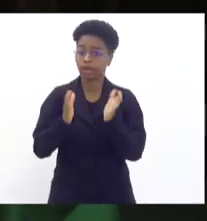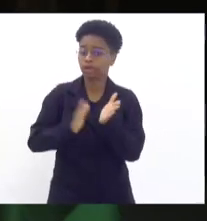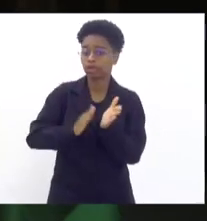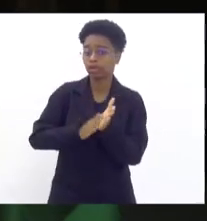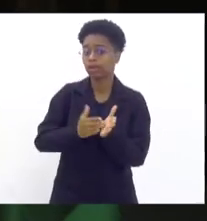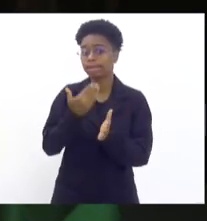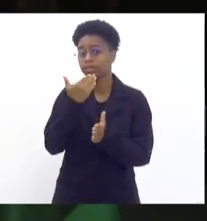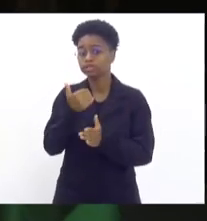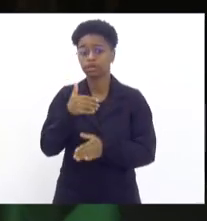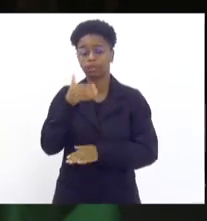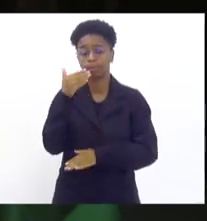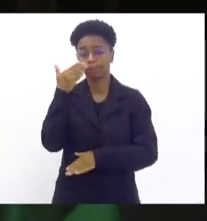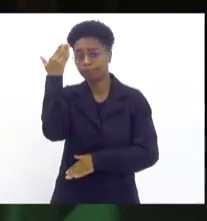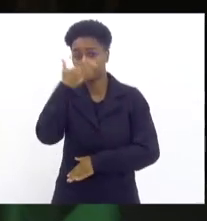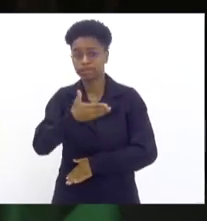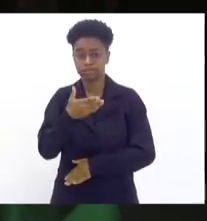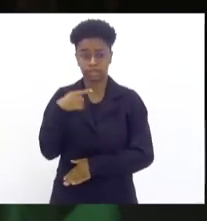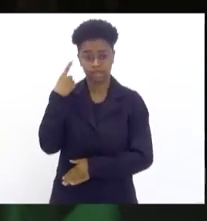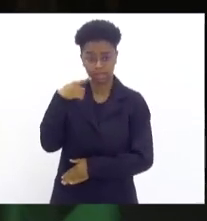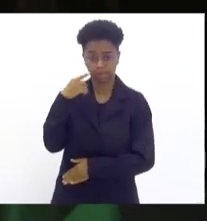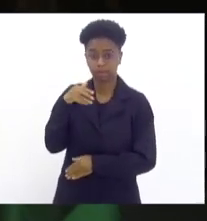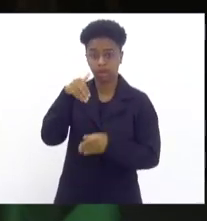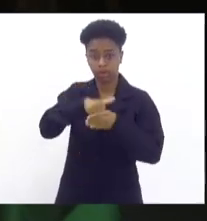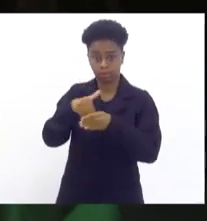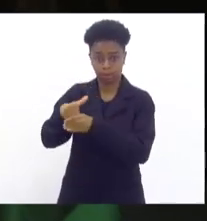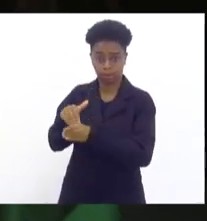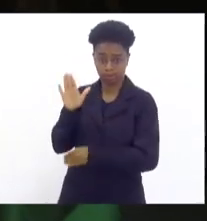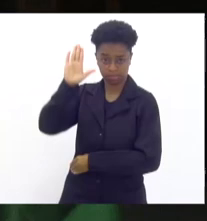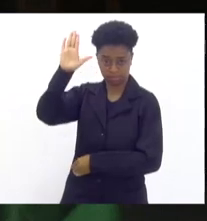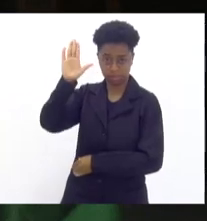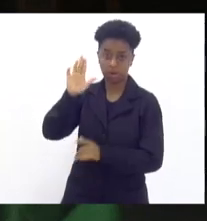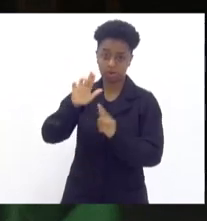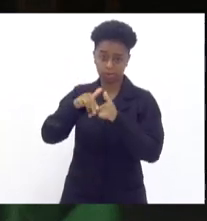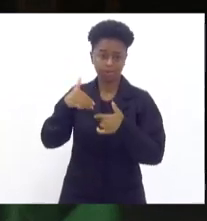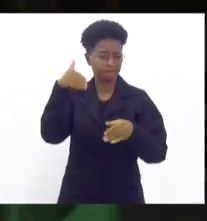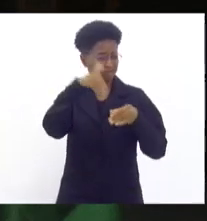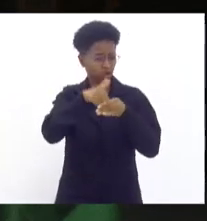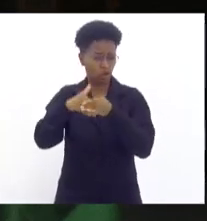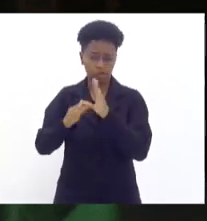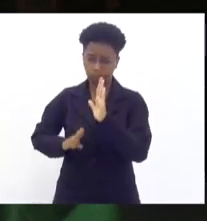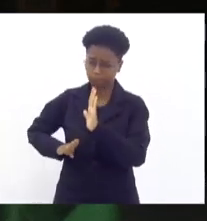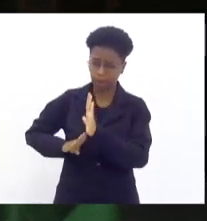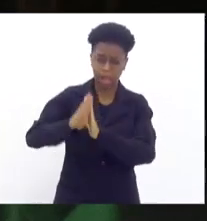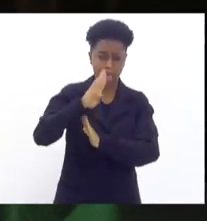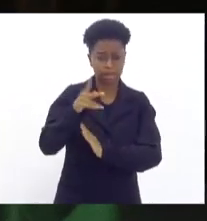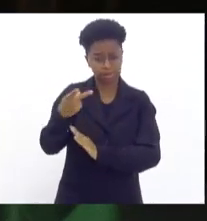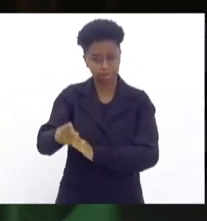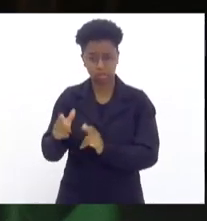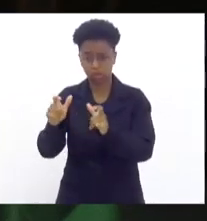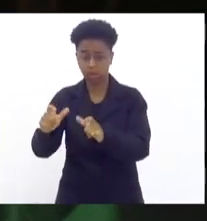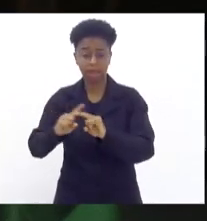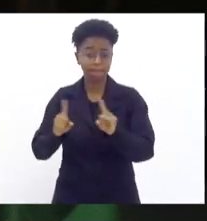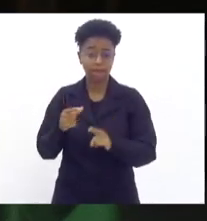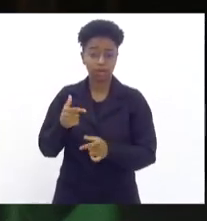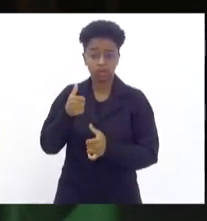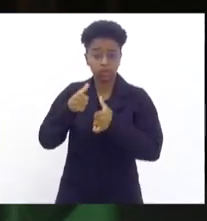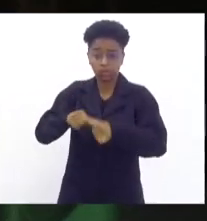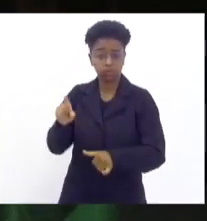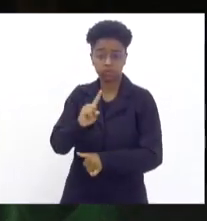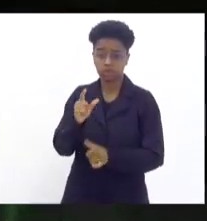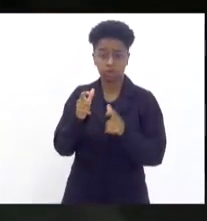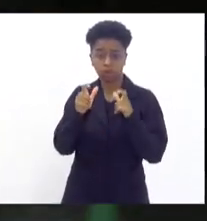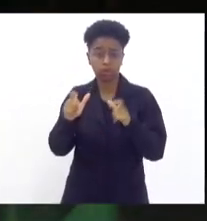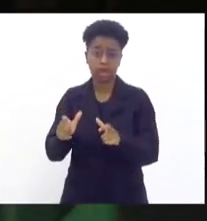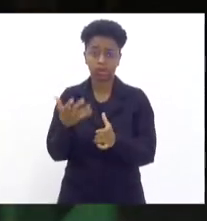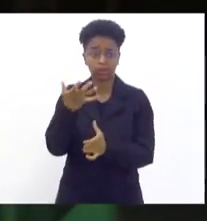a presença dos parlamentares que foram eleitos com muitos votos de Braz de Pina e que não estão nem aí para tudo o que está